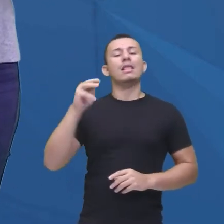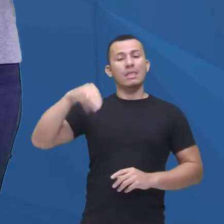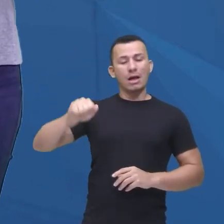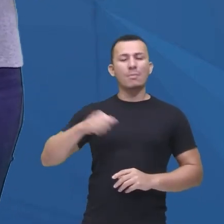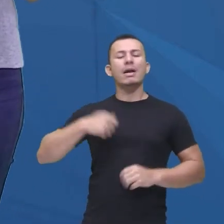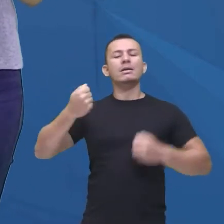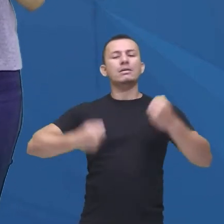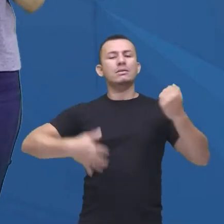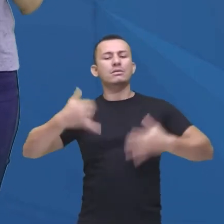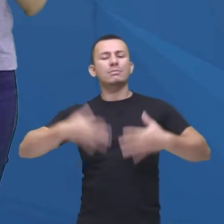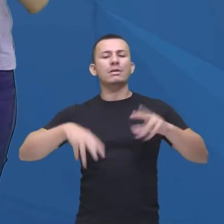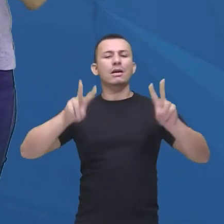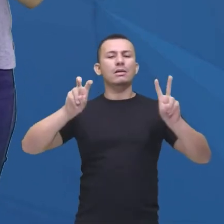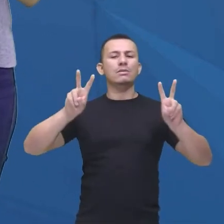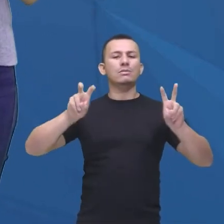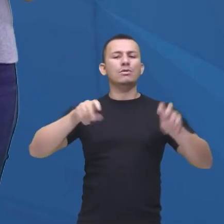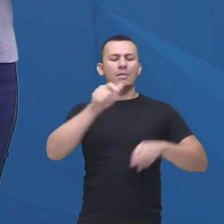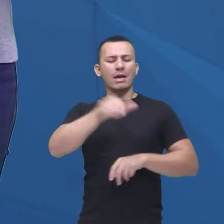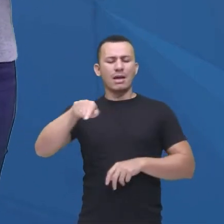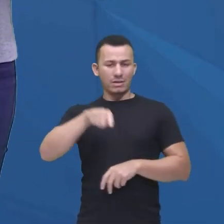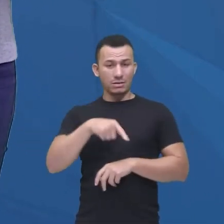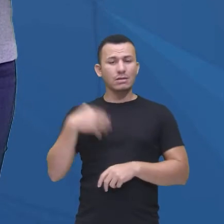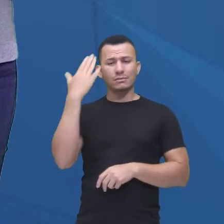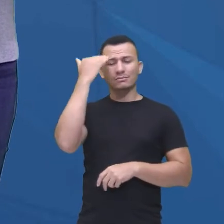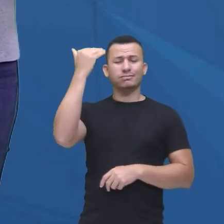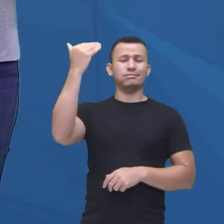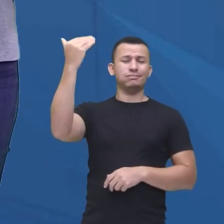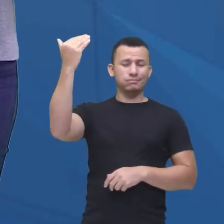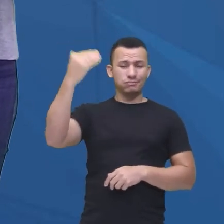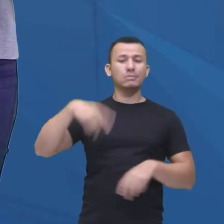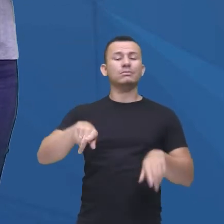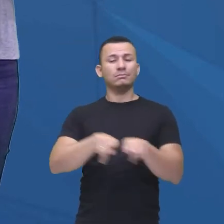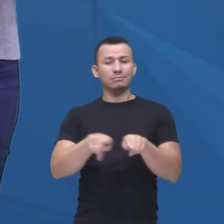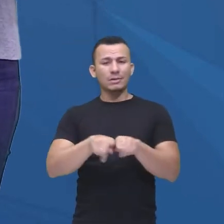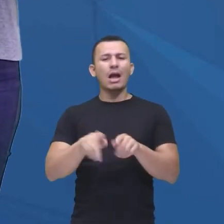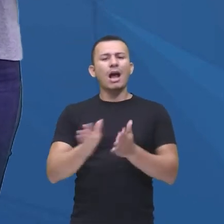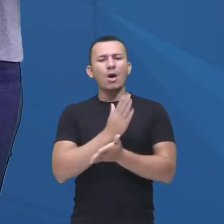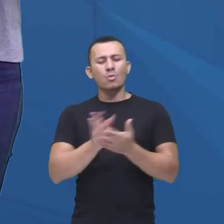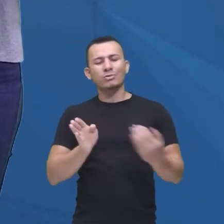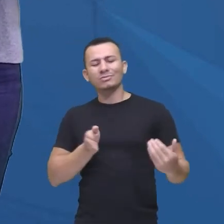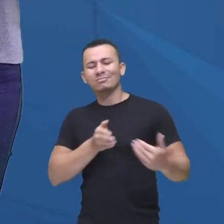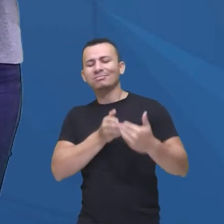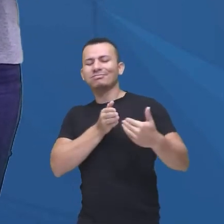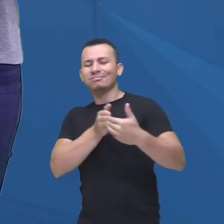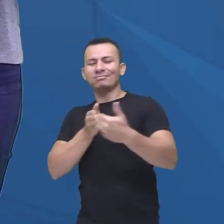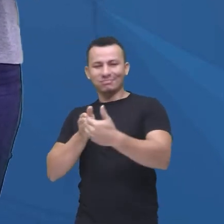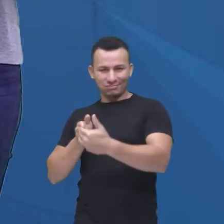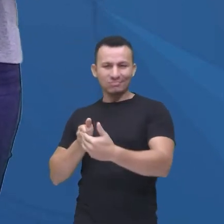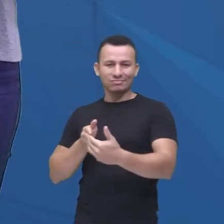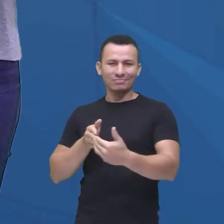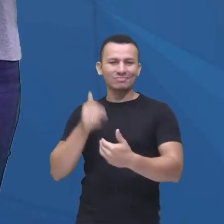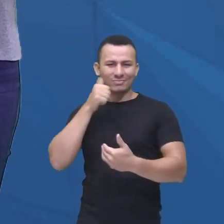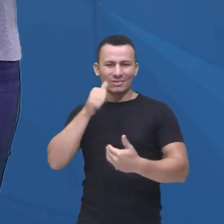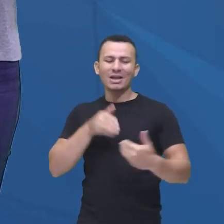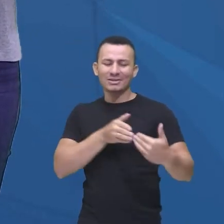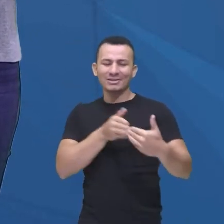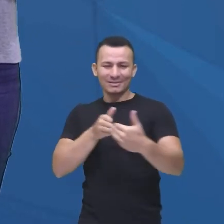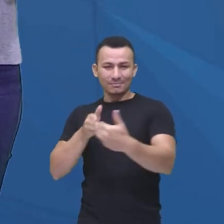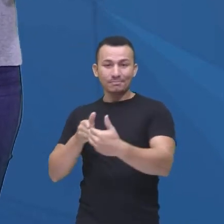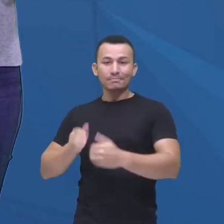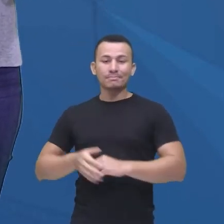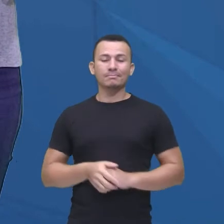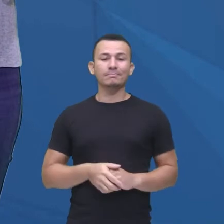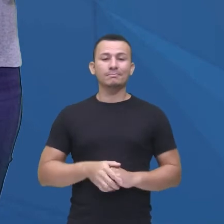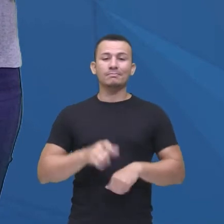as personagens das meninas que são bem famosas, tem muitas meninas que se identificam e gostam de assistir a série, tempo